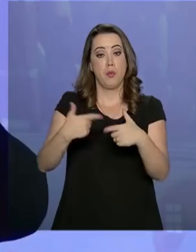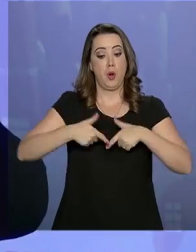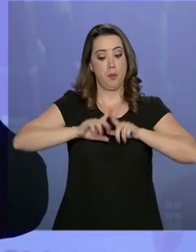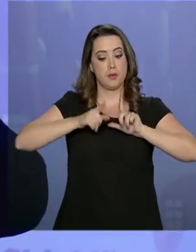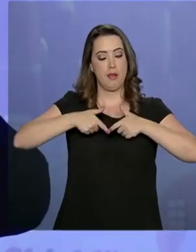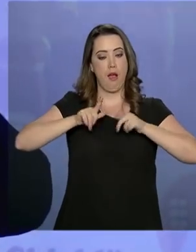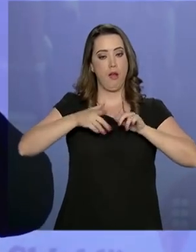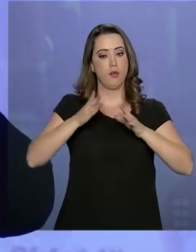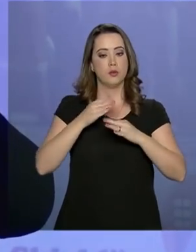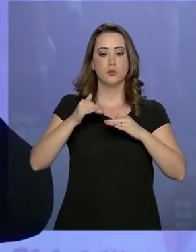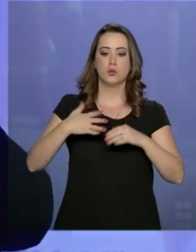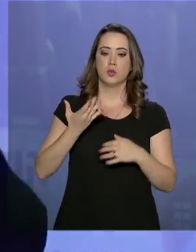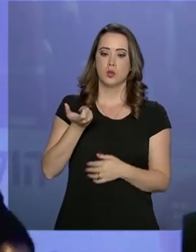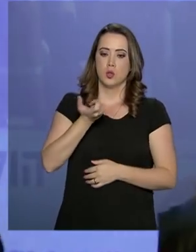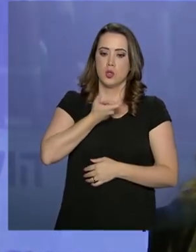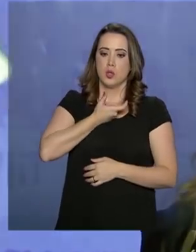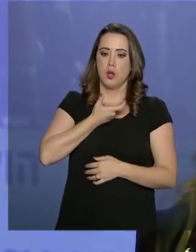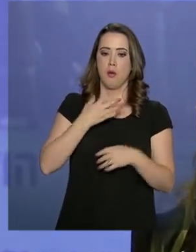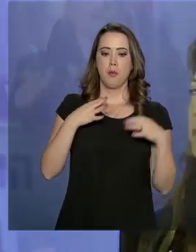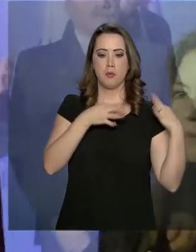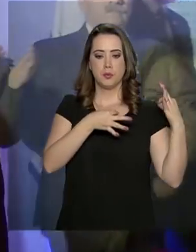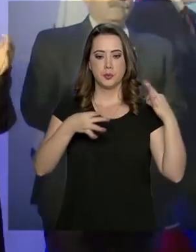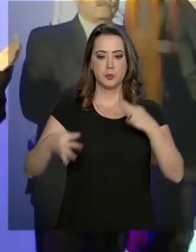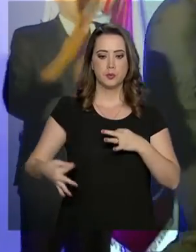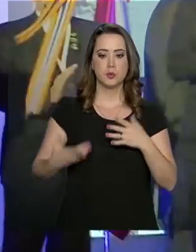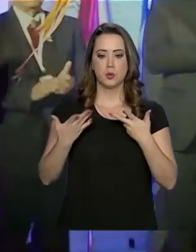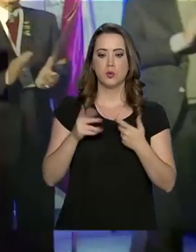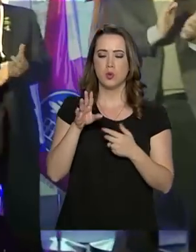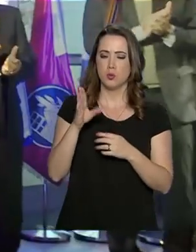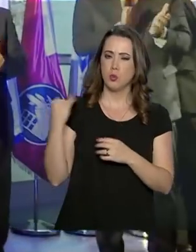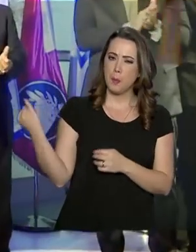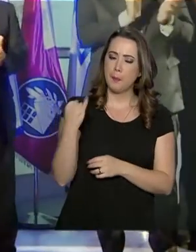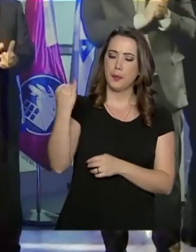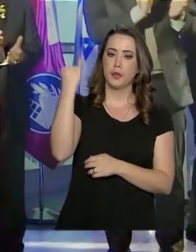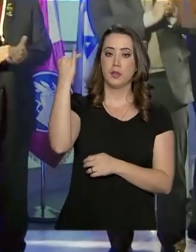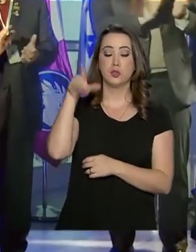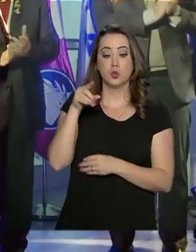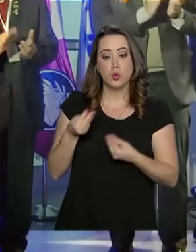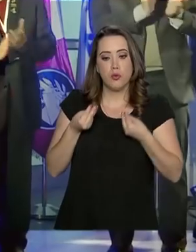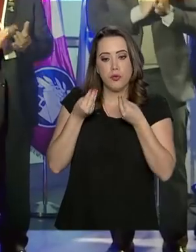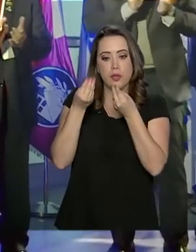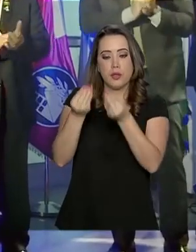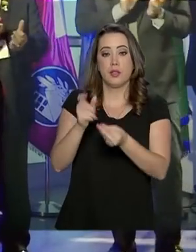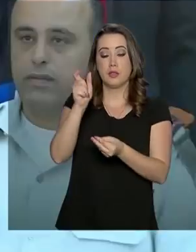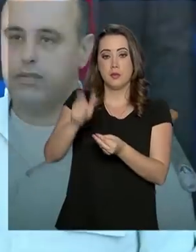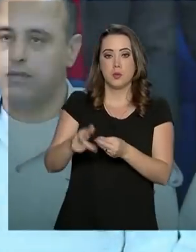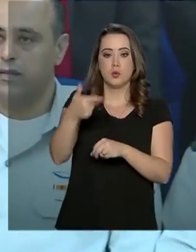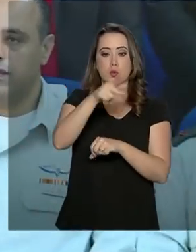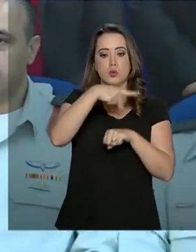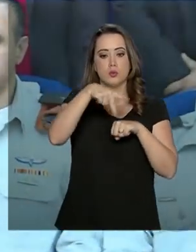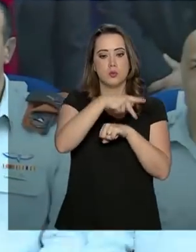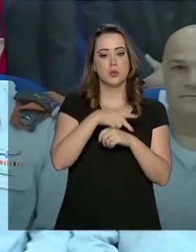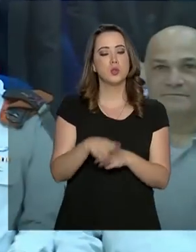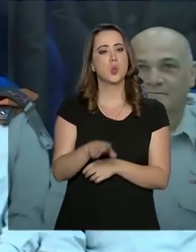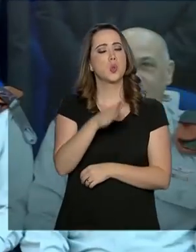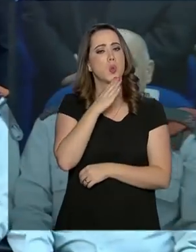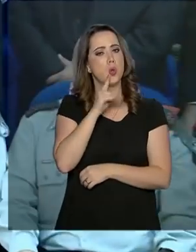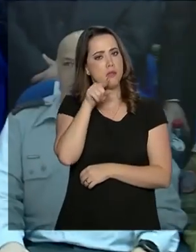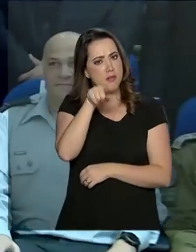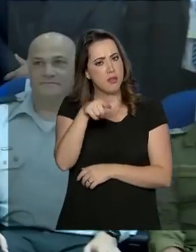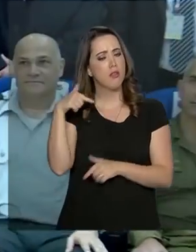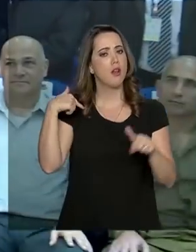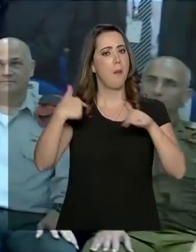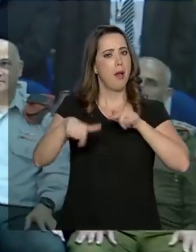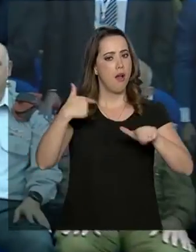Israel recebeu a Ordem Nacional do Cruzeiro do Sul, uma insígnia dada especialmente aos estrangeiros. Um reconhecimento ao